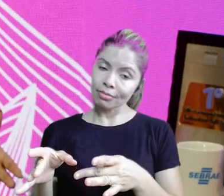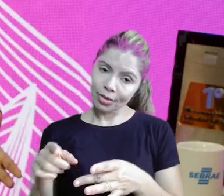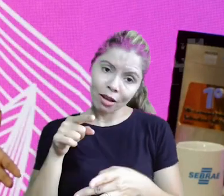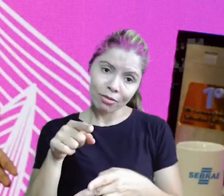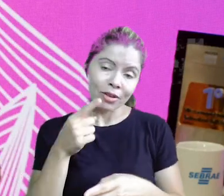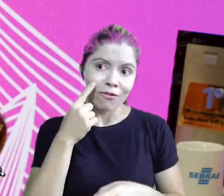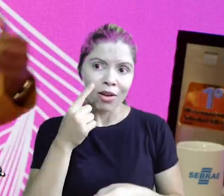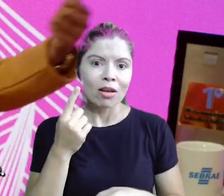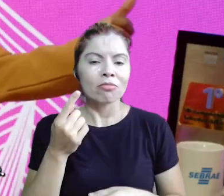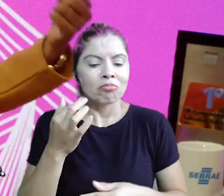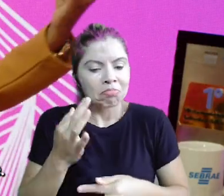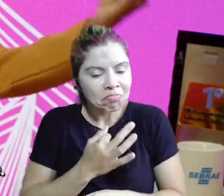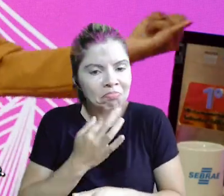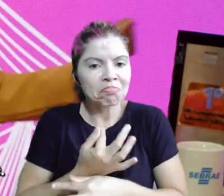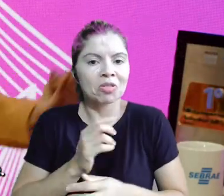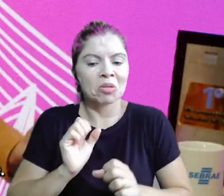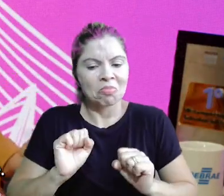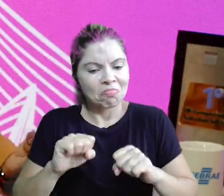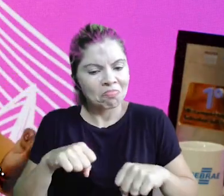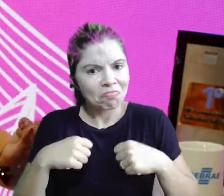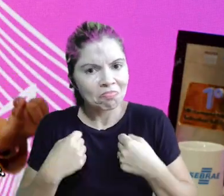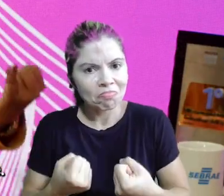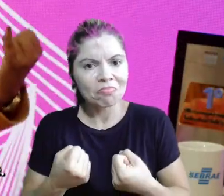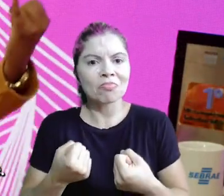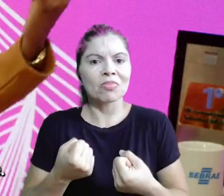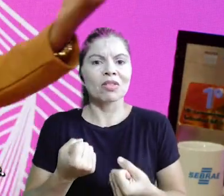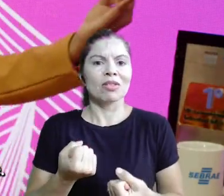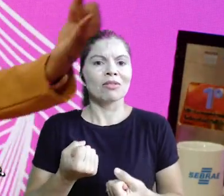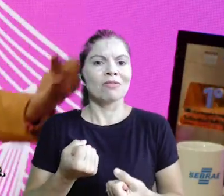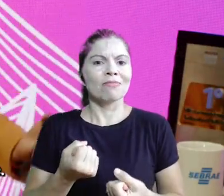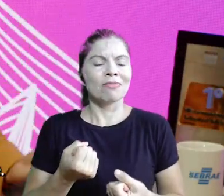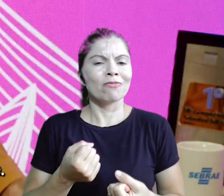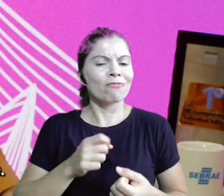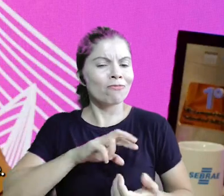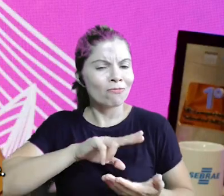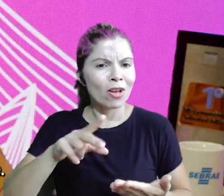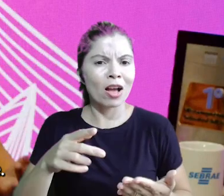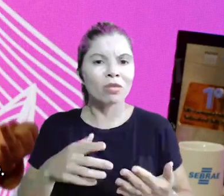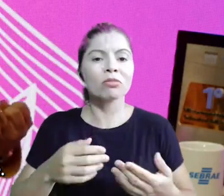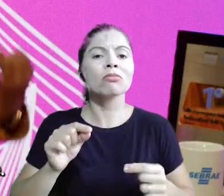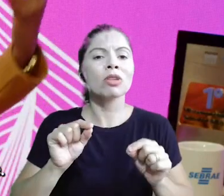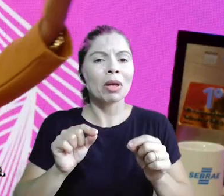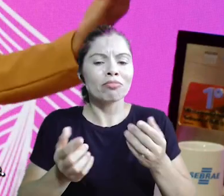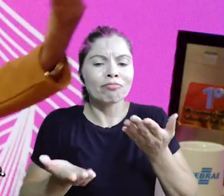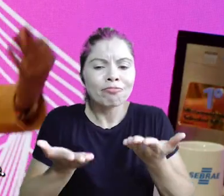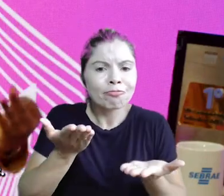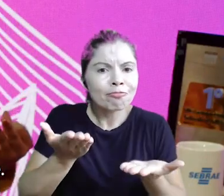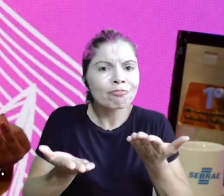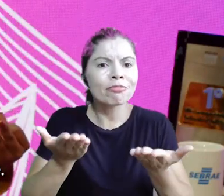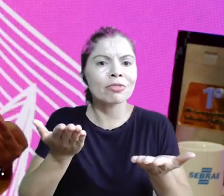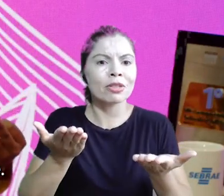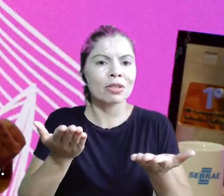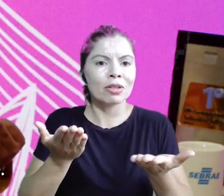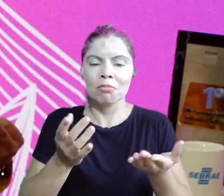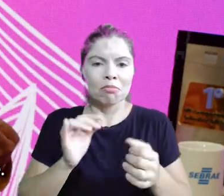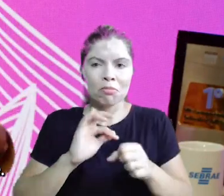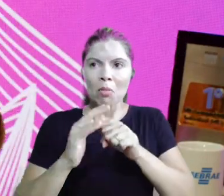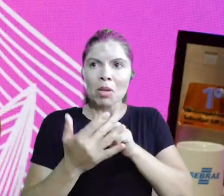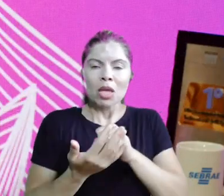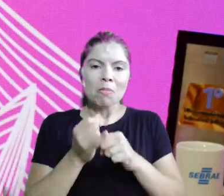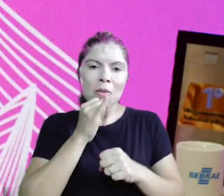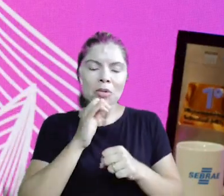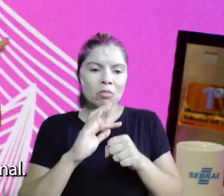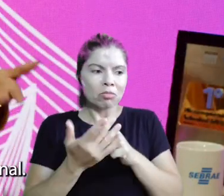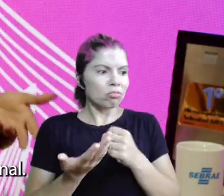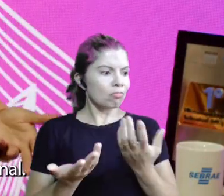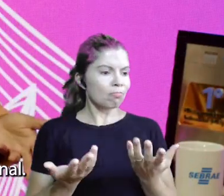abandonar. E aí você vê a resistência, você vê a bivotagem, você vê a flexibilidade. Meu,